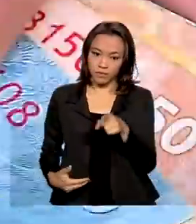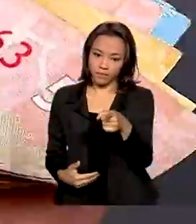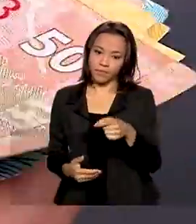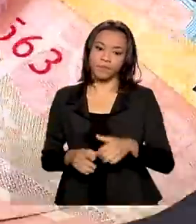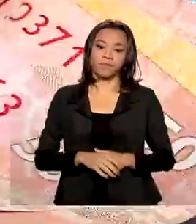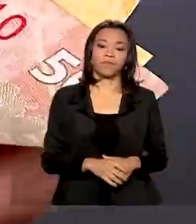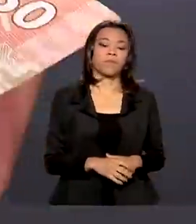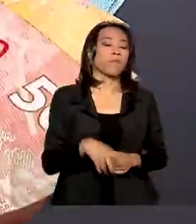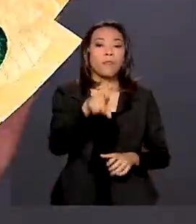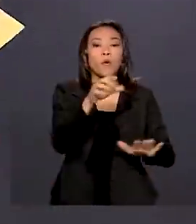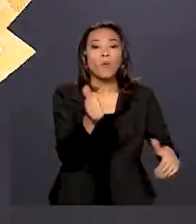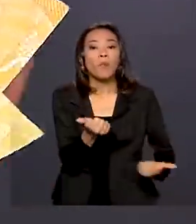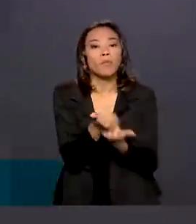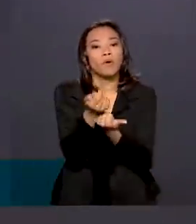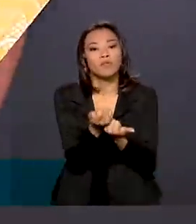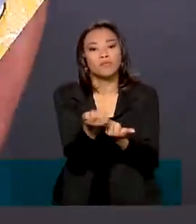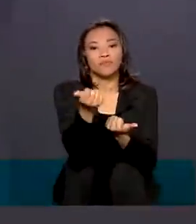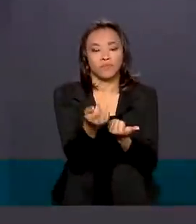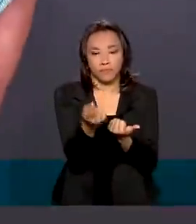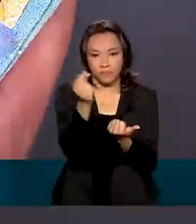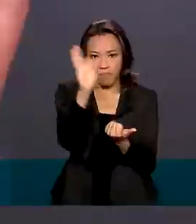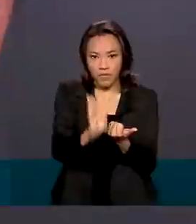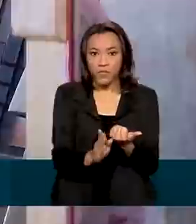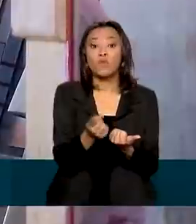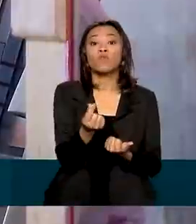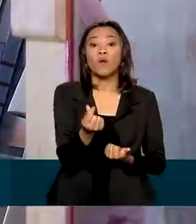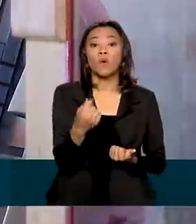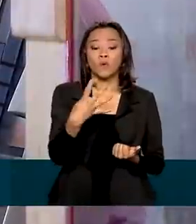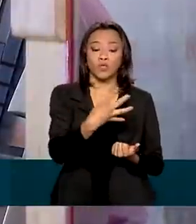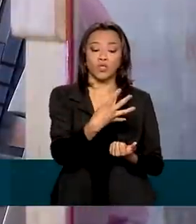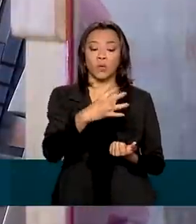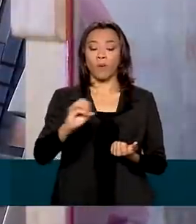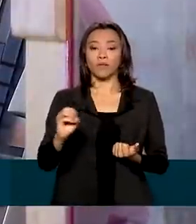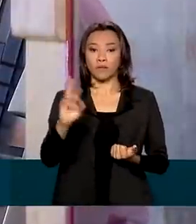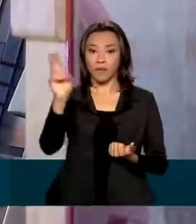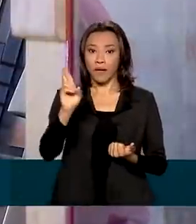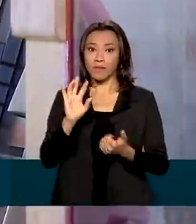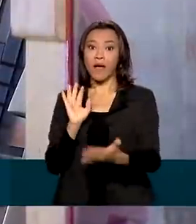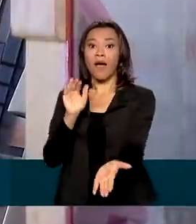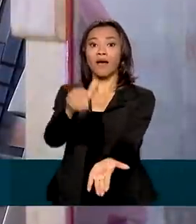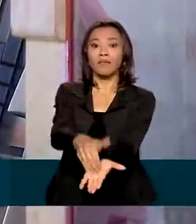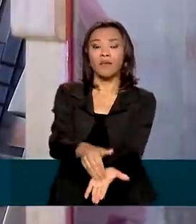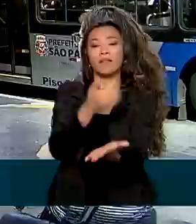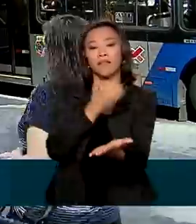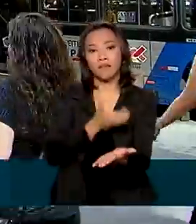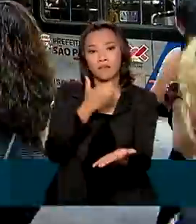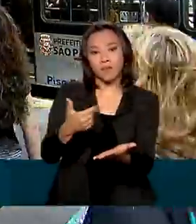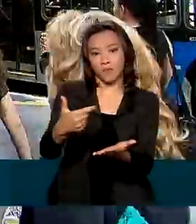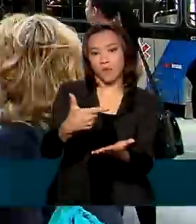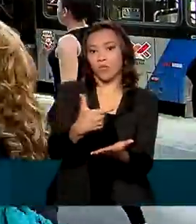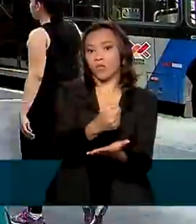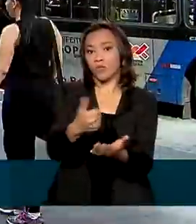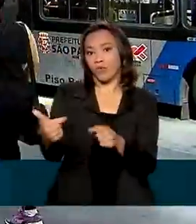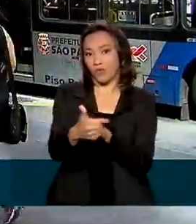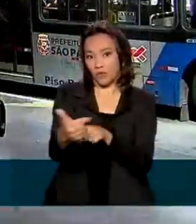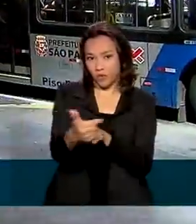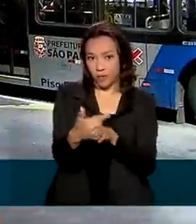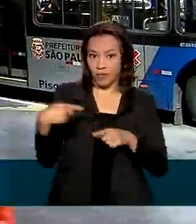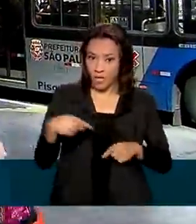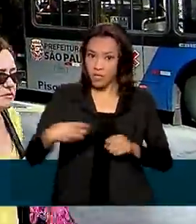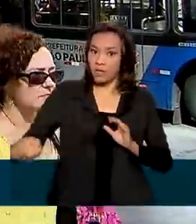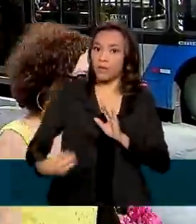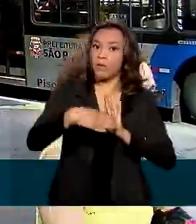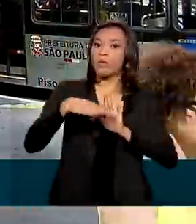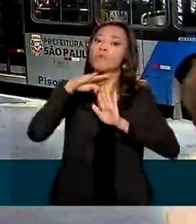O Auxílio Brasil será de 400 reais até dezembro de 2022. O novo programa vai